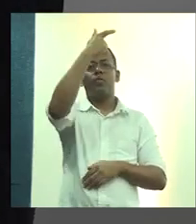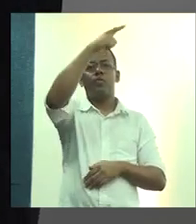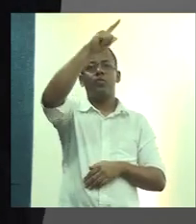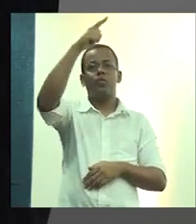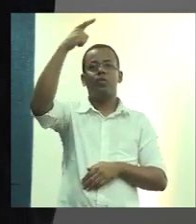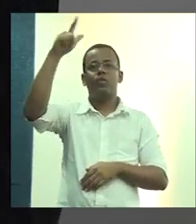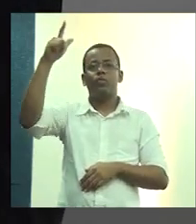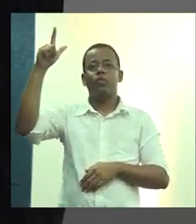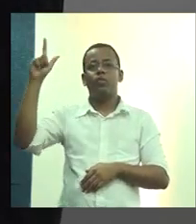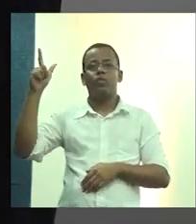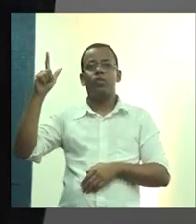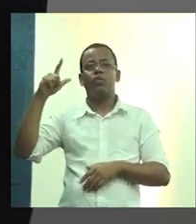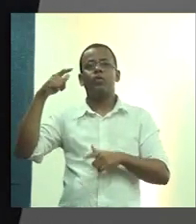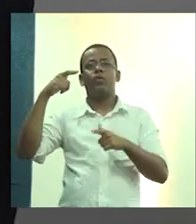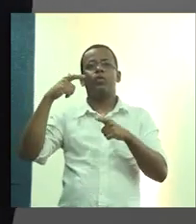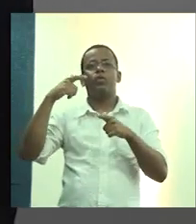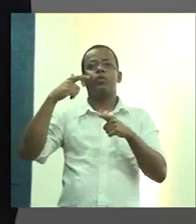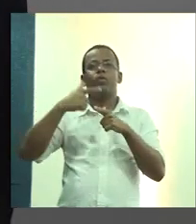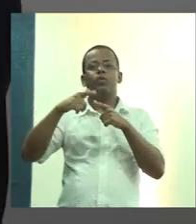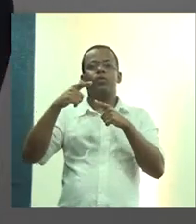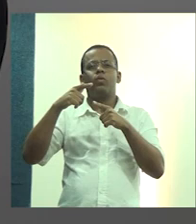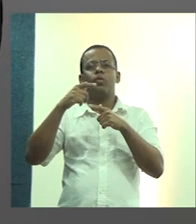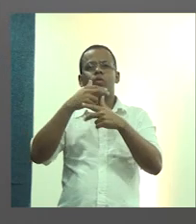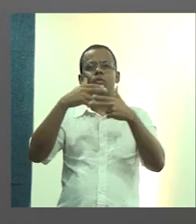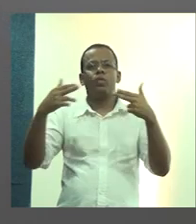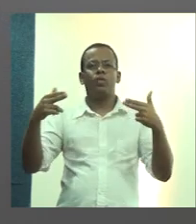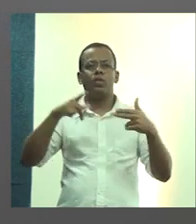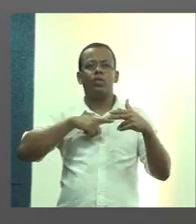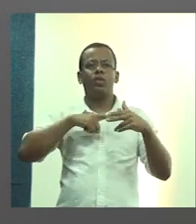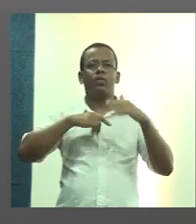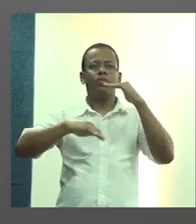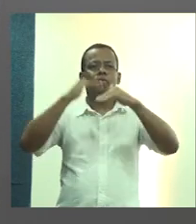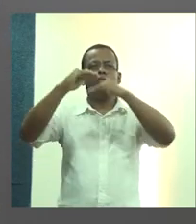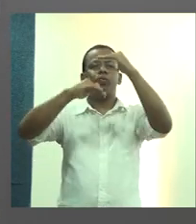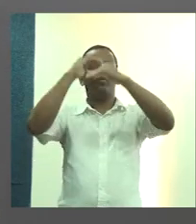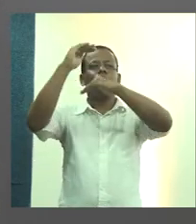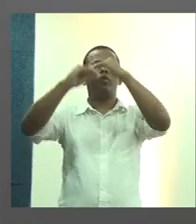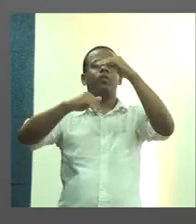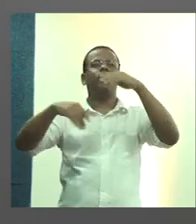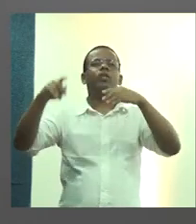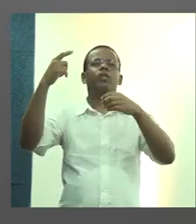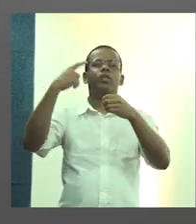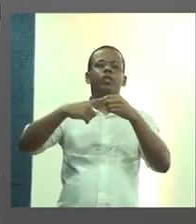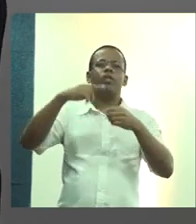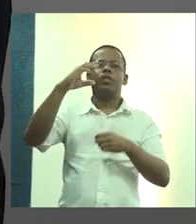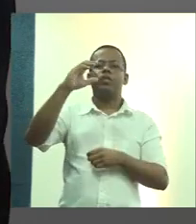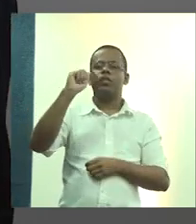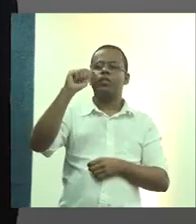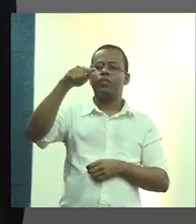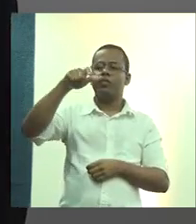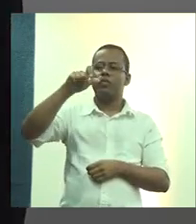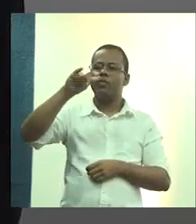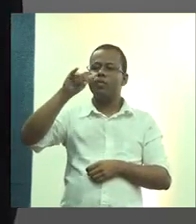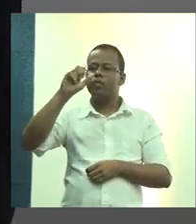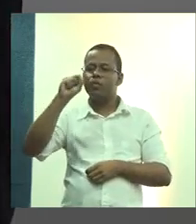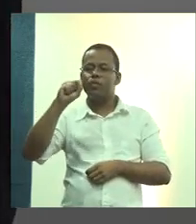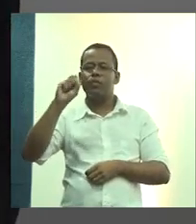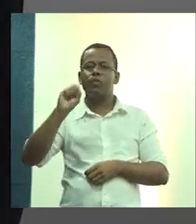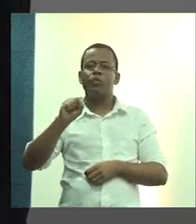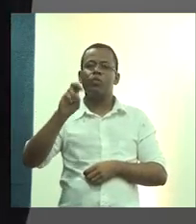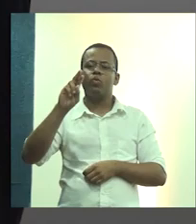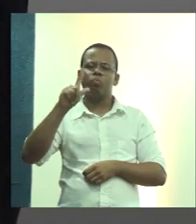Outras situações que nós desenvolvemos lá em Caxias do Sul, que é de onde eu estou,